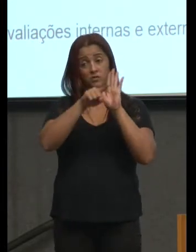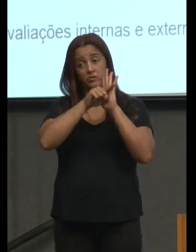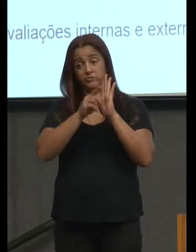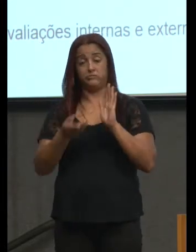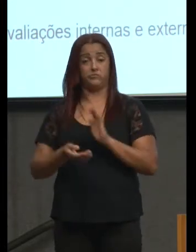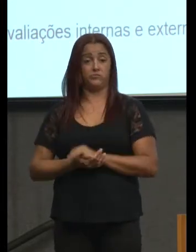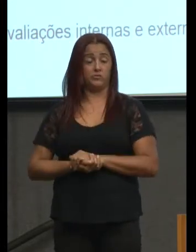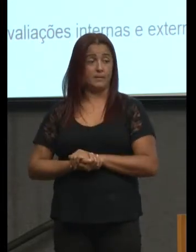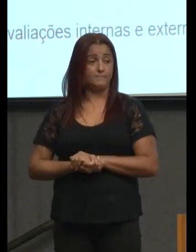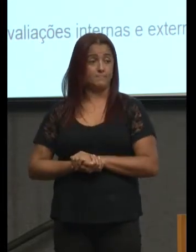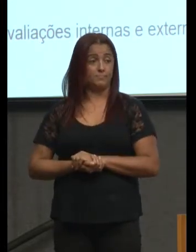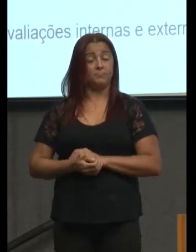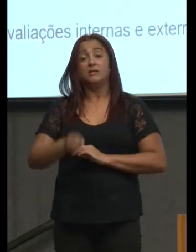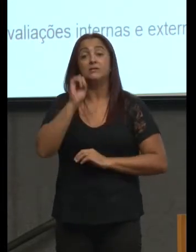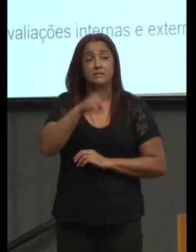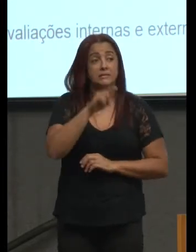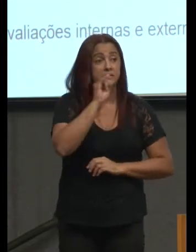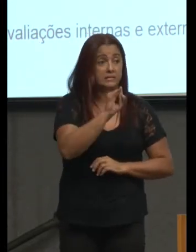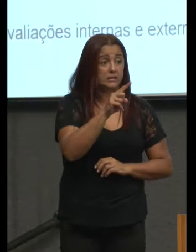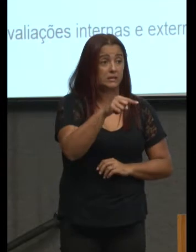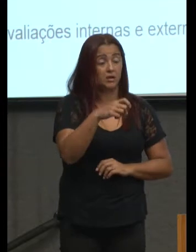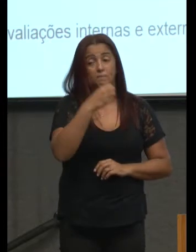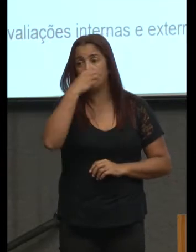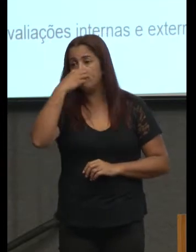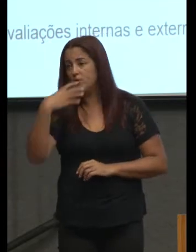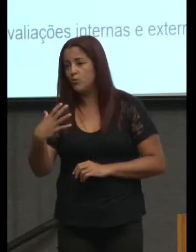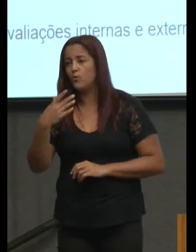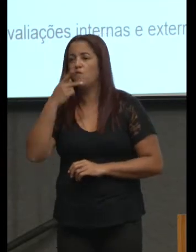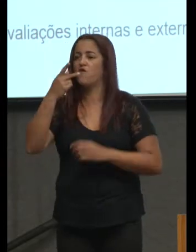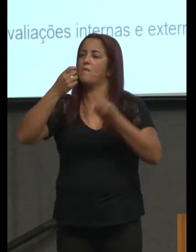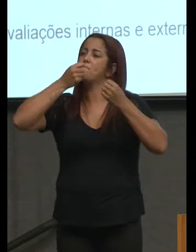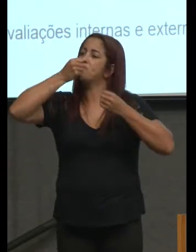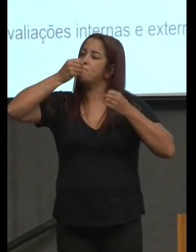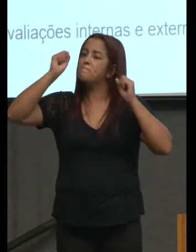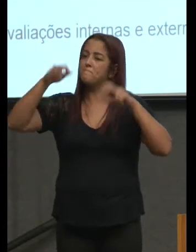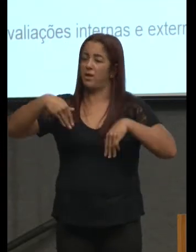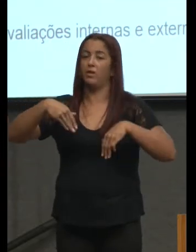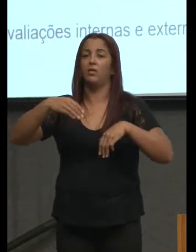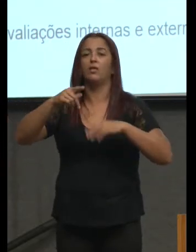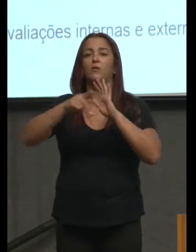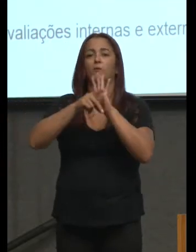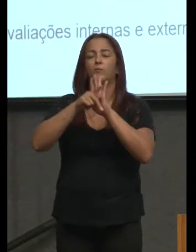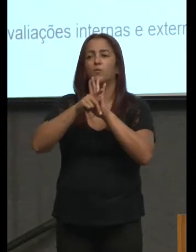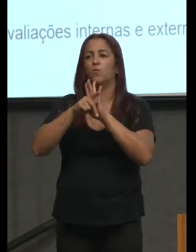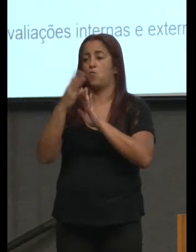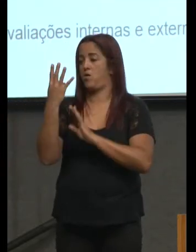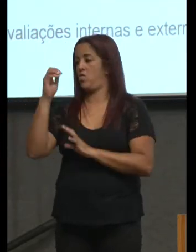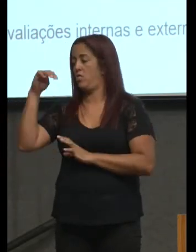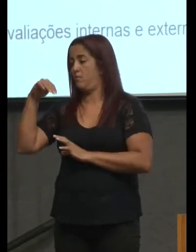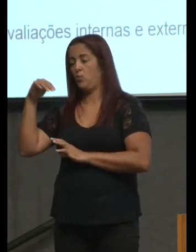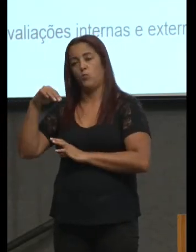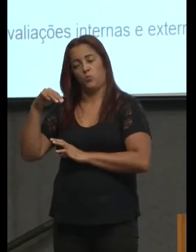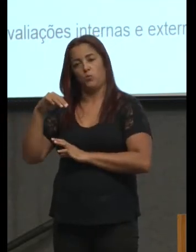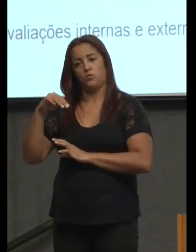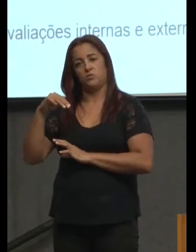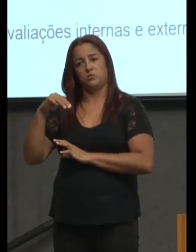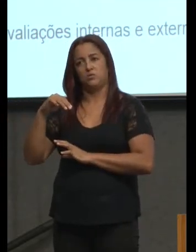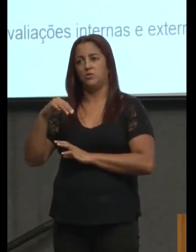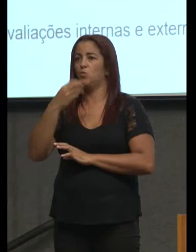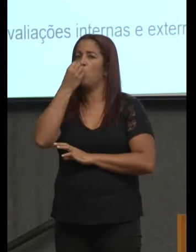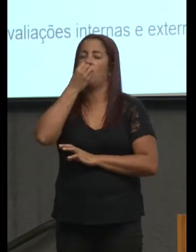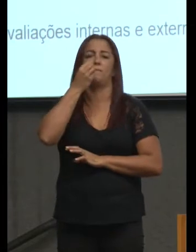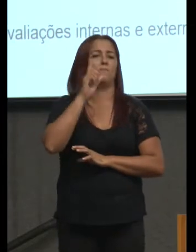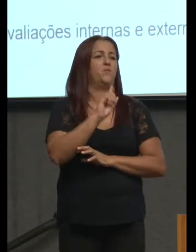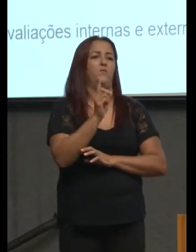se era bom que eu falasse bem nos meus 40 minutos não é